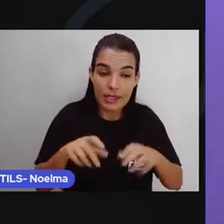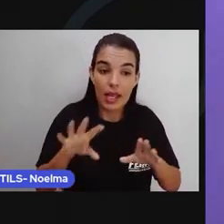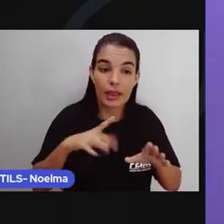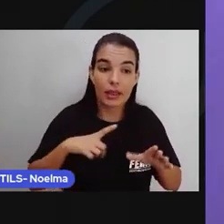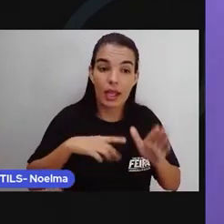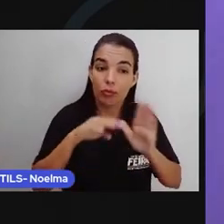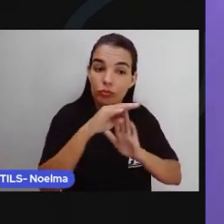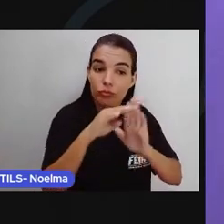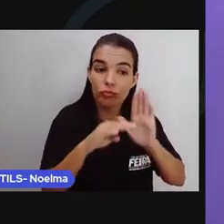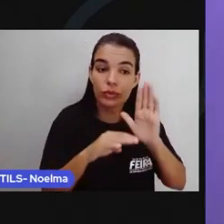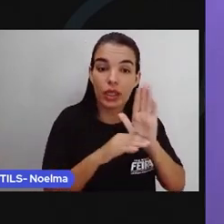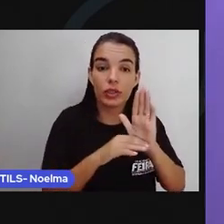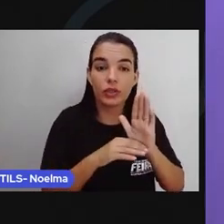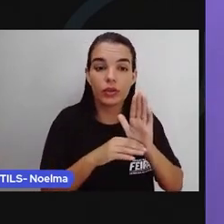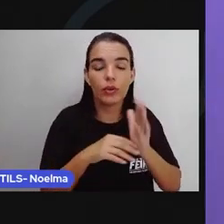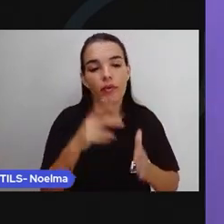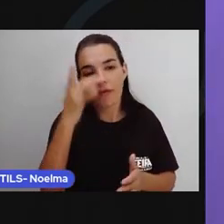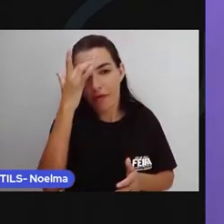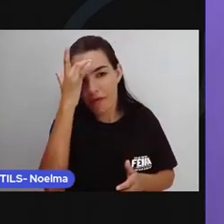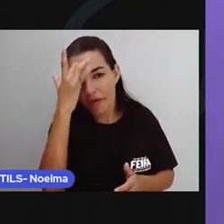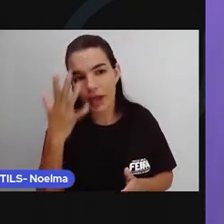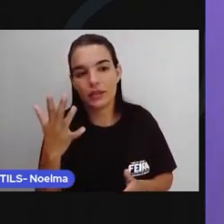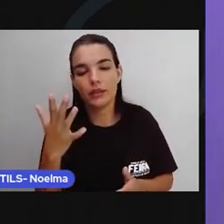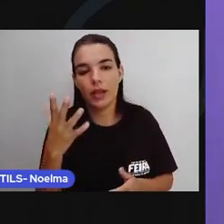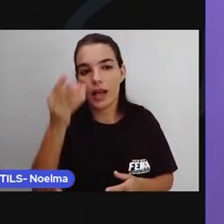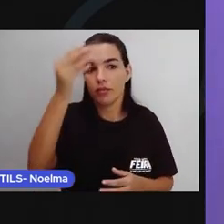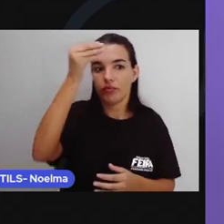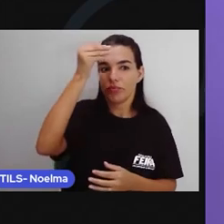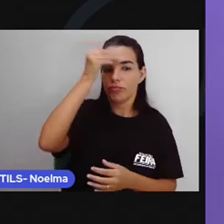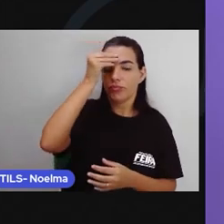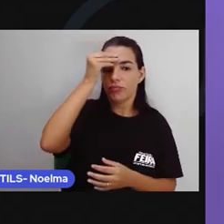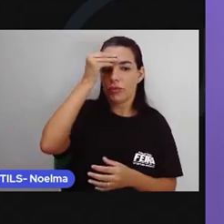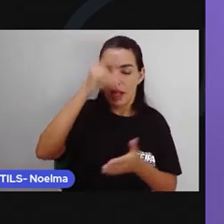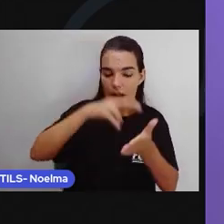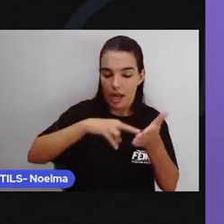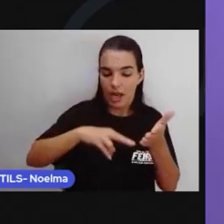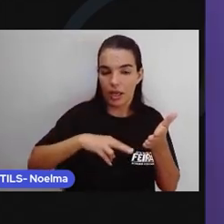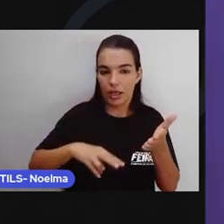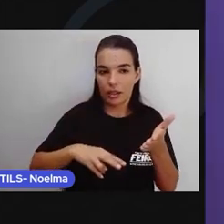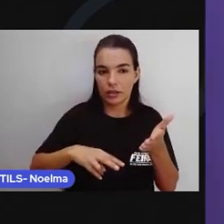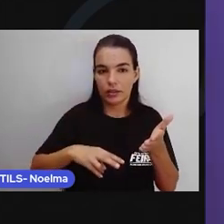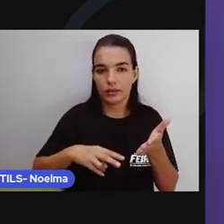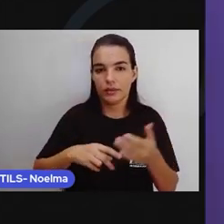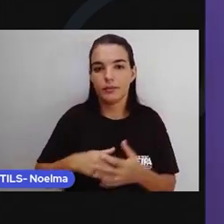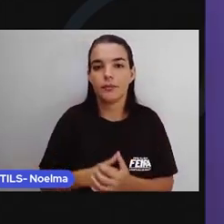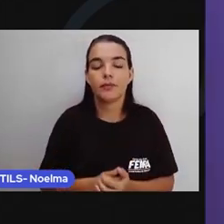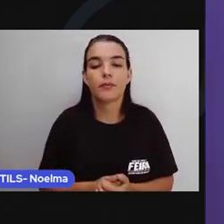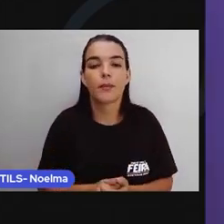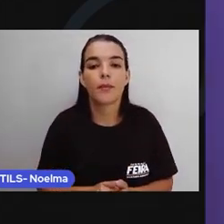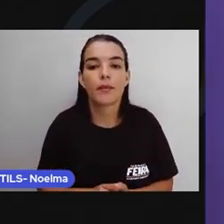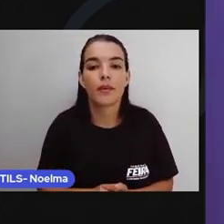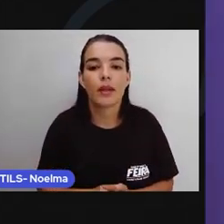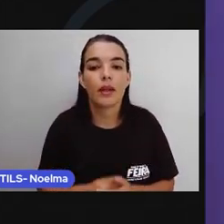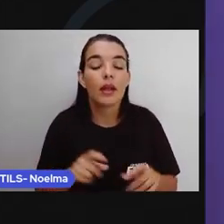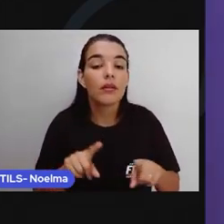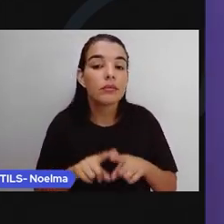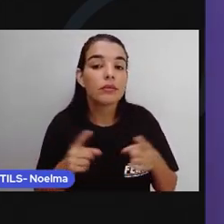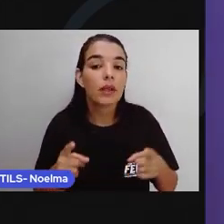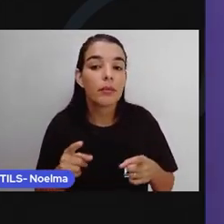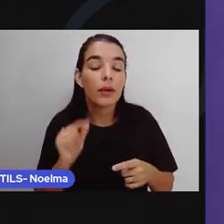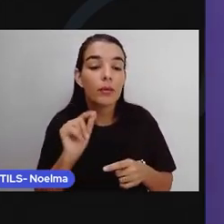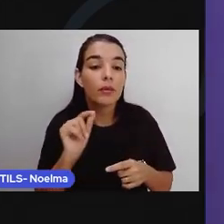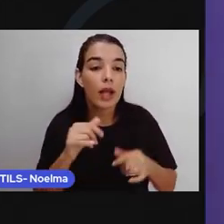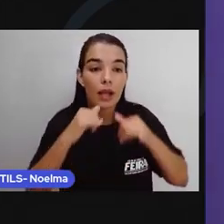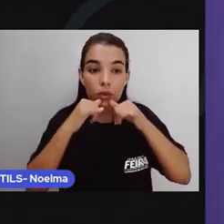rápido e que vá mais fácil para que o leitor entenda aquilo que está sendo colocado. A notícia costuma ser composta de